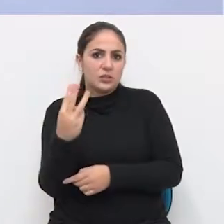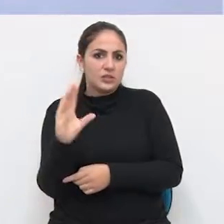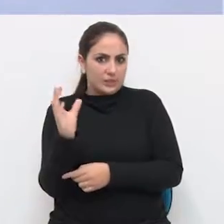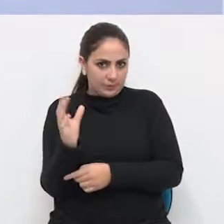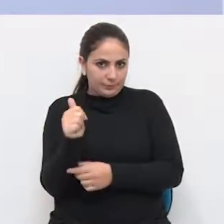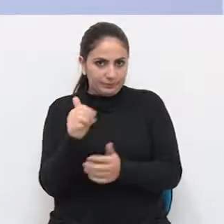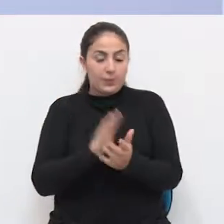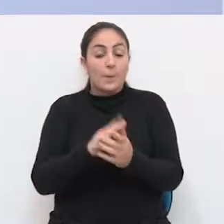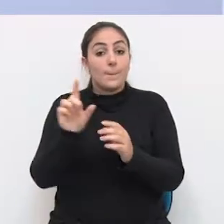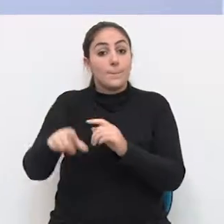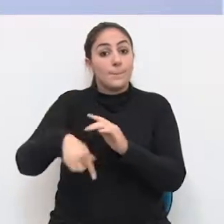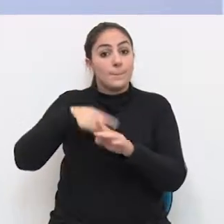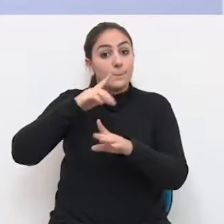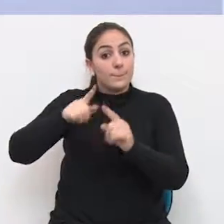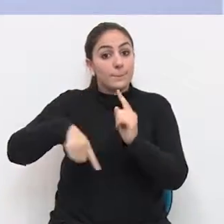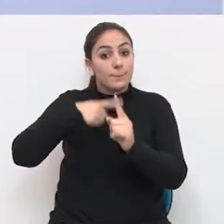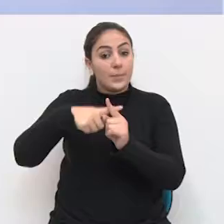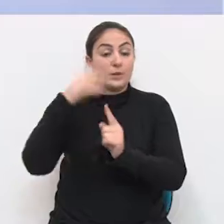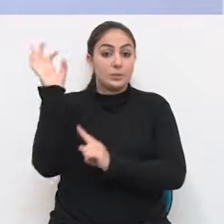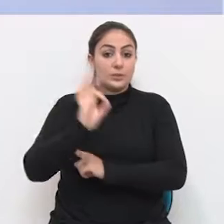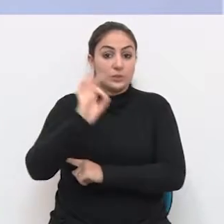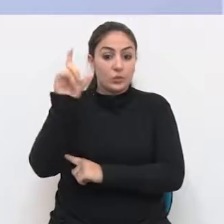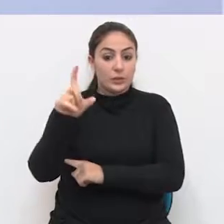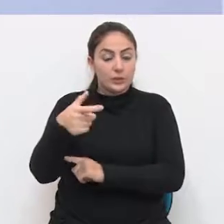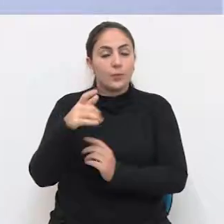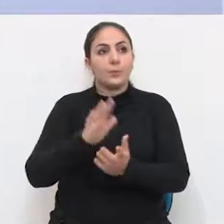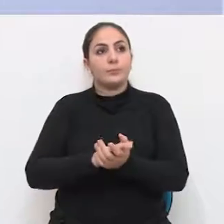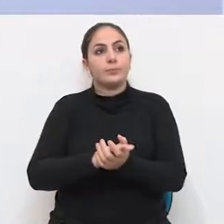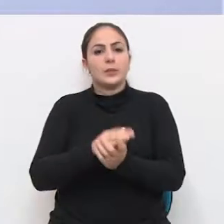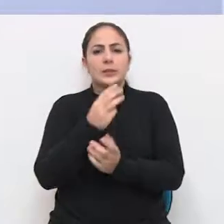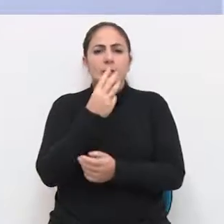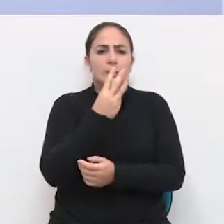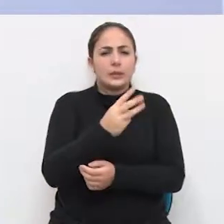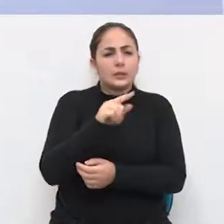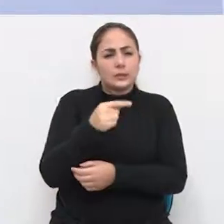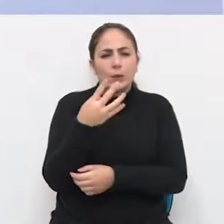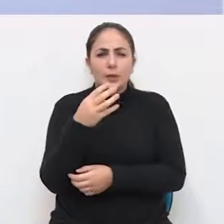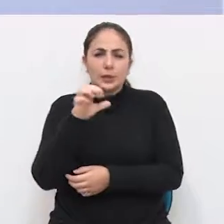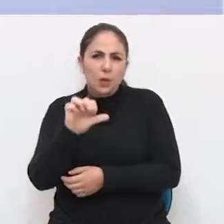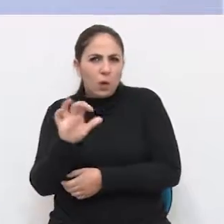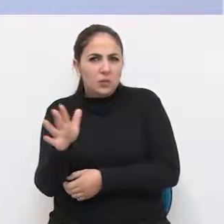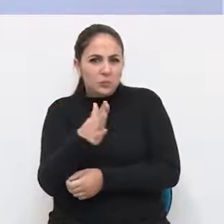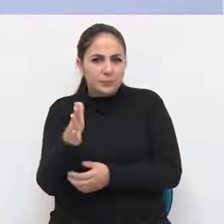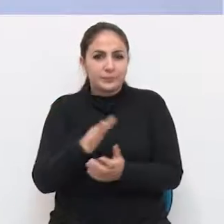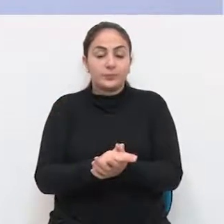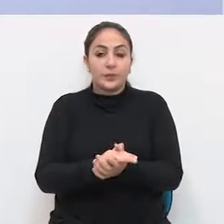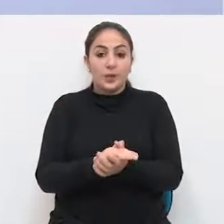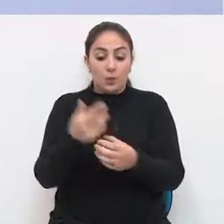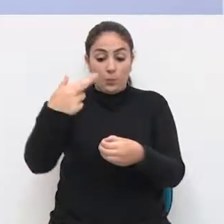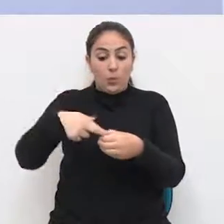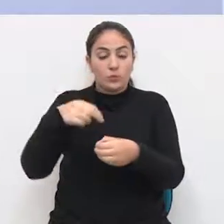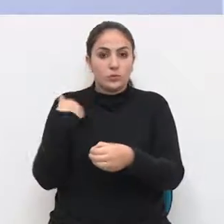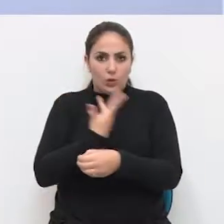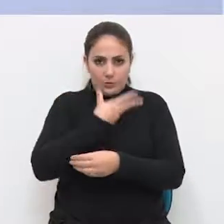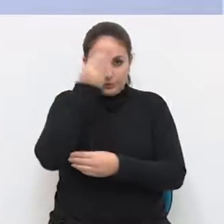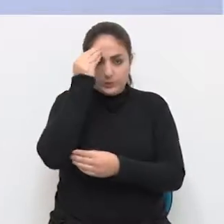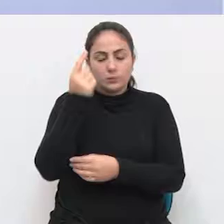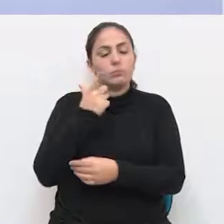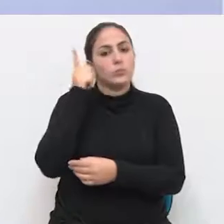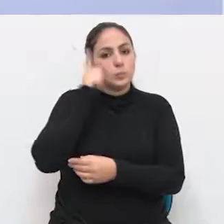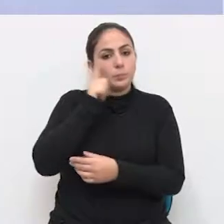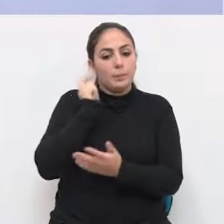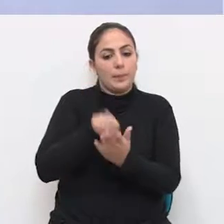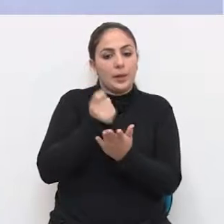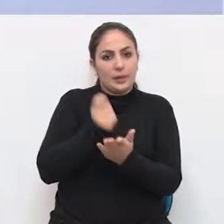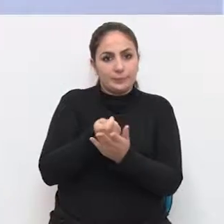percentual do cartão já vai para R$ 13,49, R$ 13,50. Então, os postos entendemos que tem que pagar seus